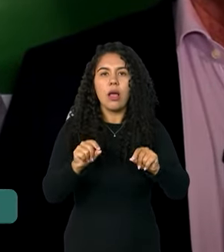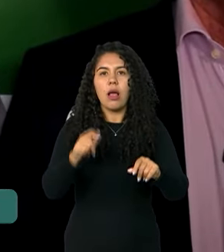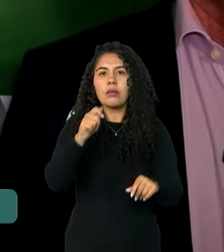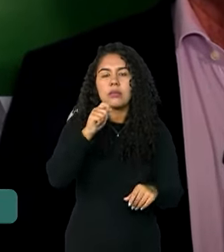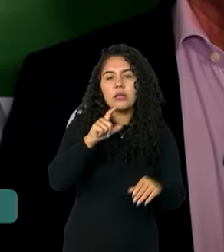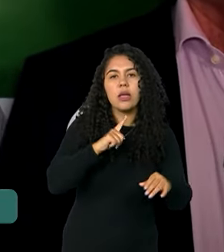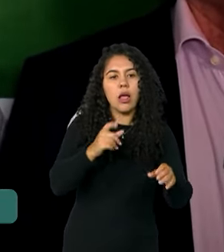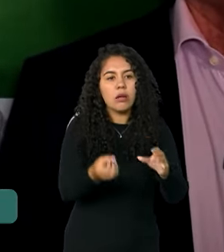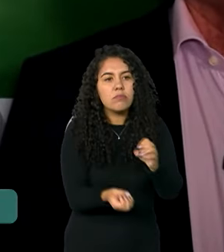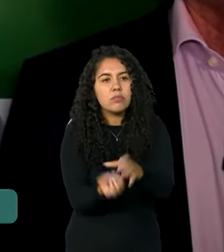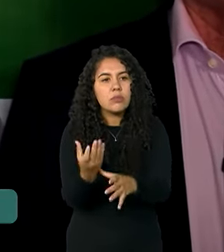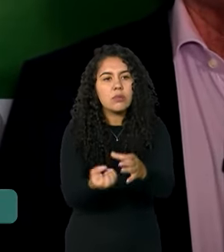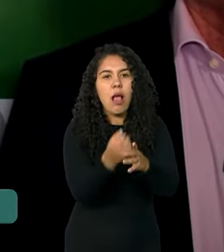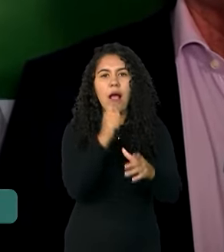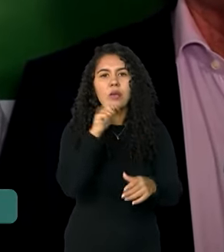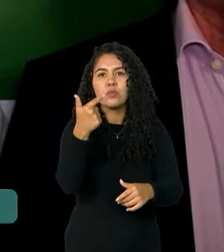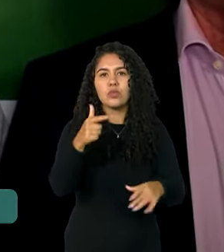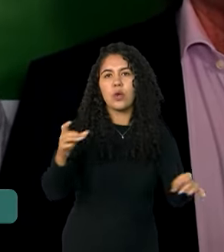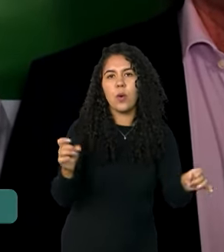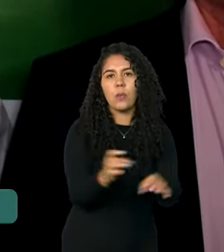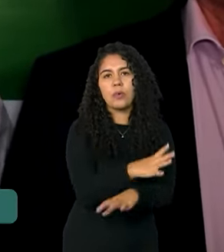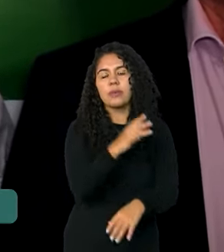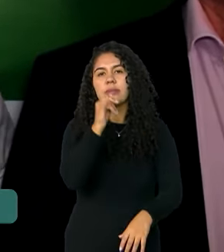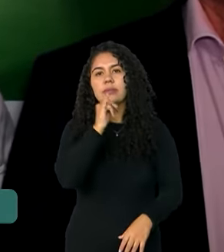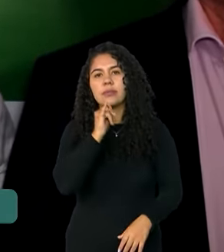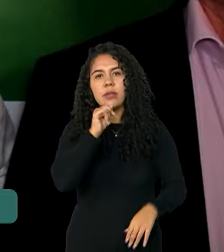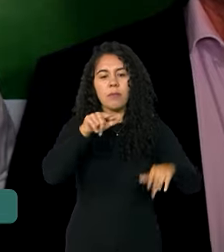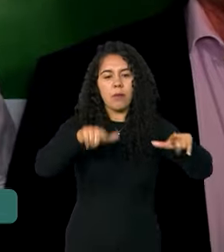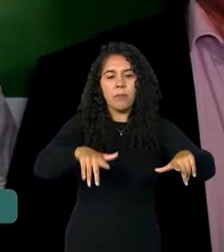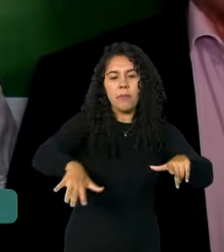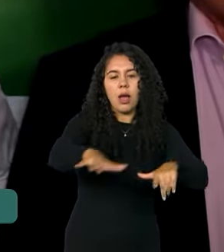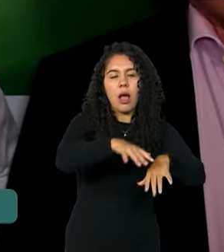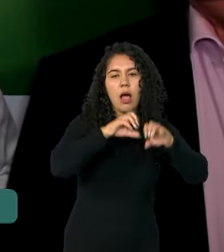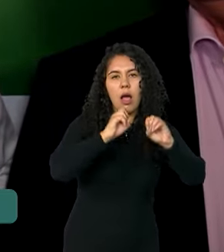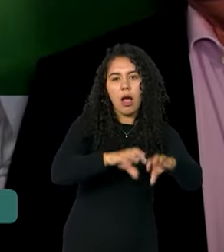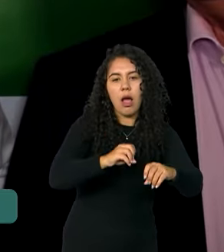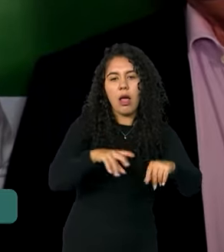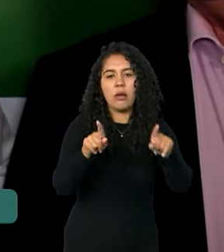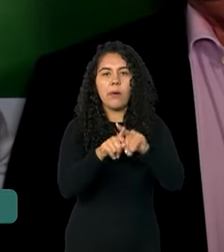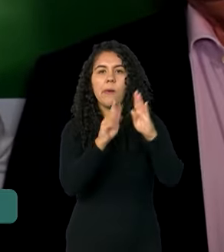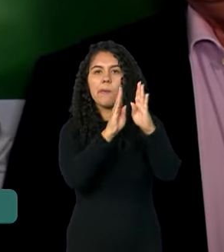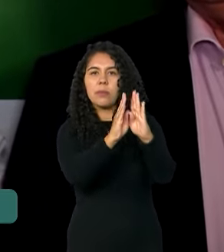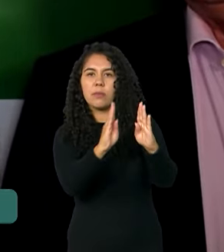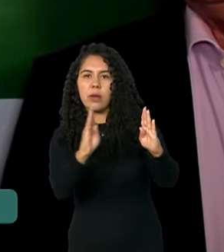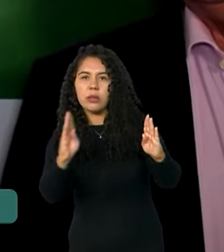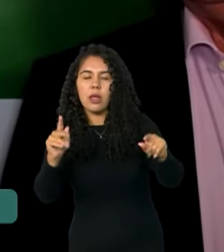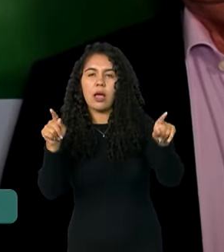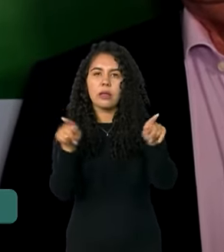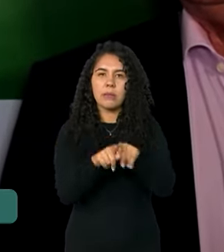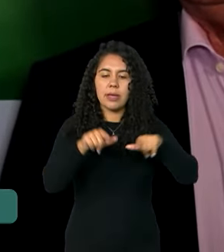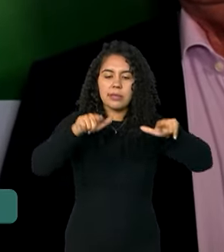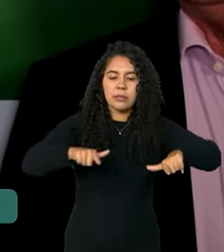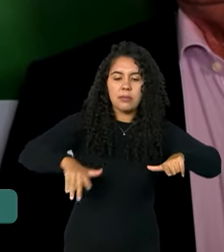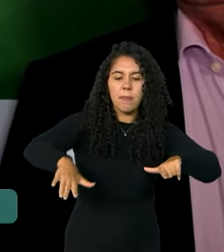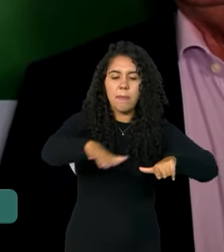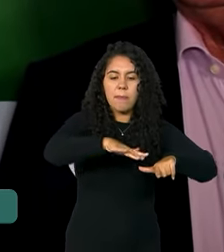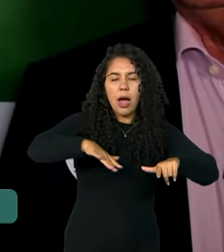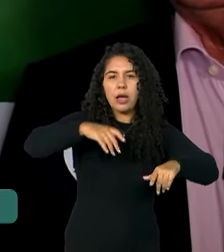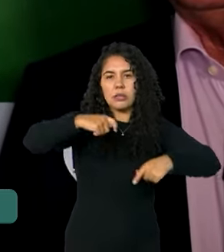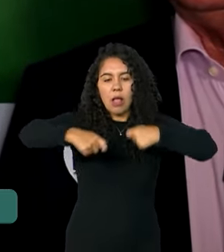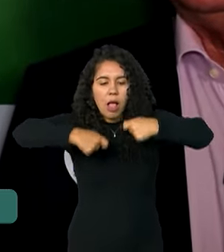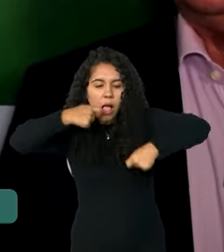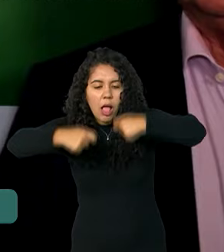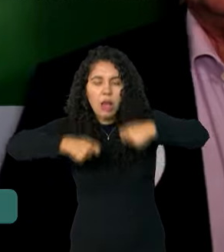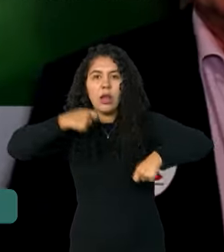a infraestrutura necessária. Pavilhão de aulas, biblioteca, refeitório, e isso tudo foi incluído no PAC.